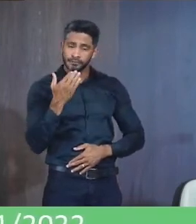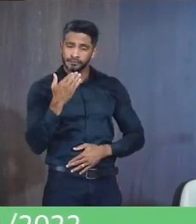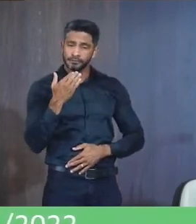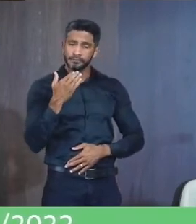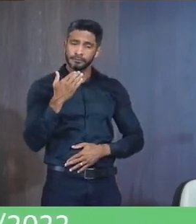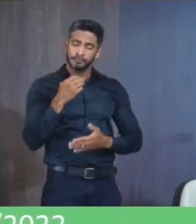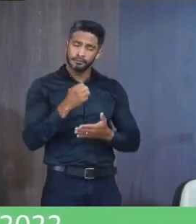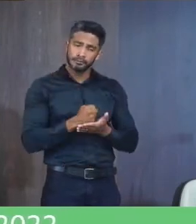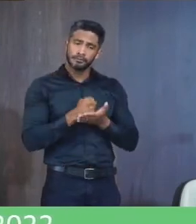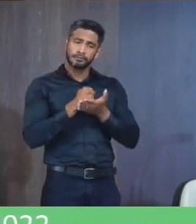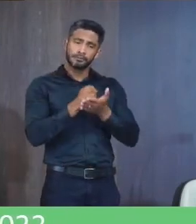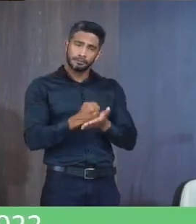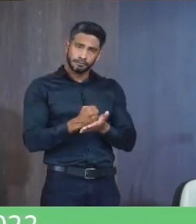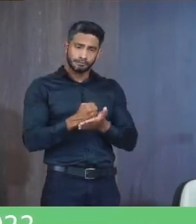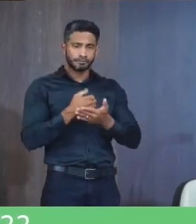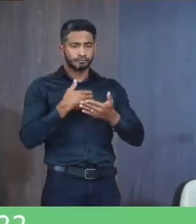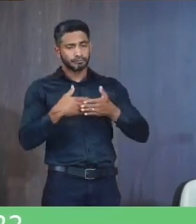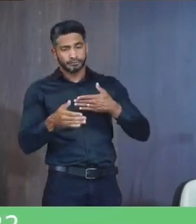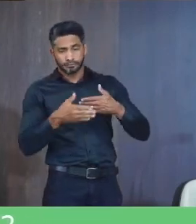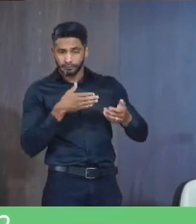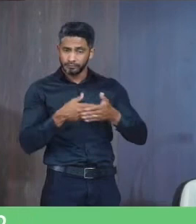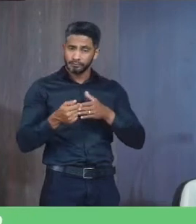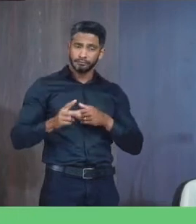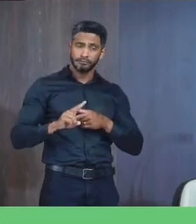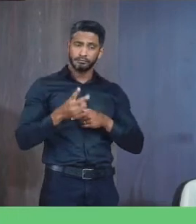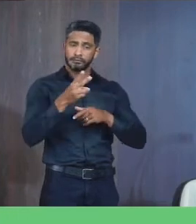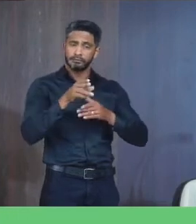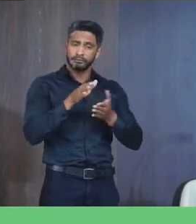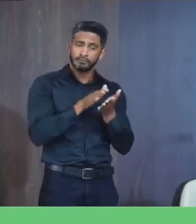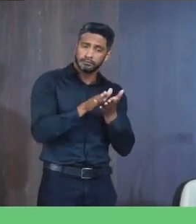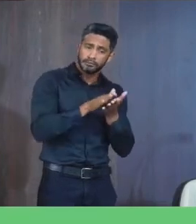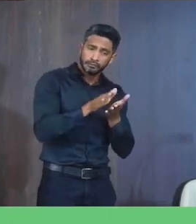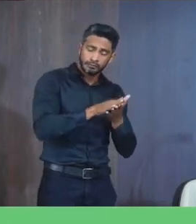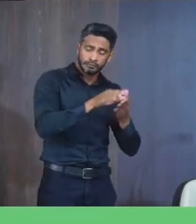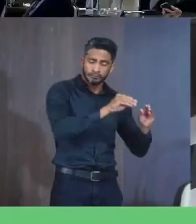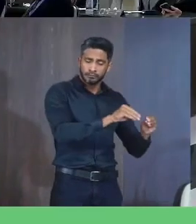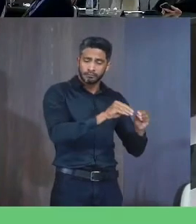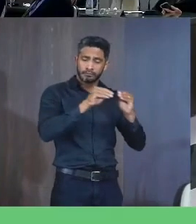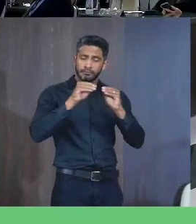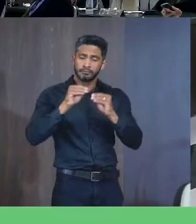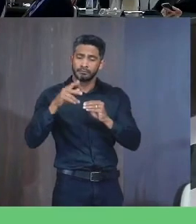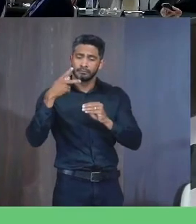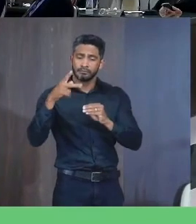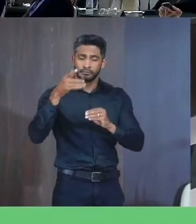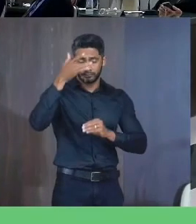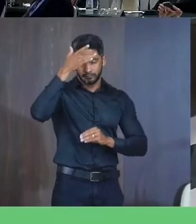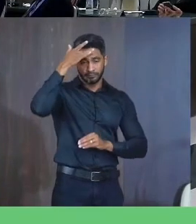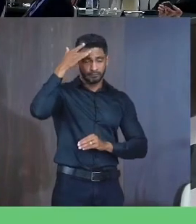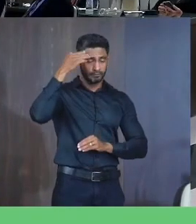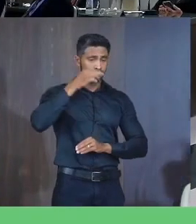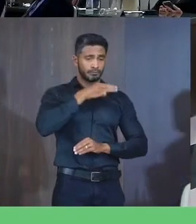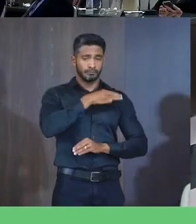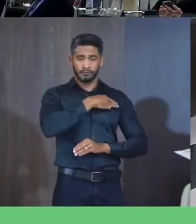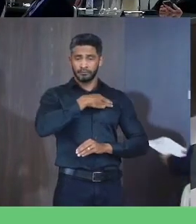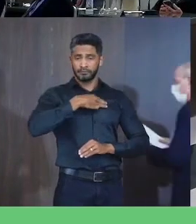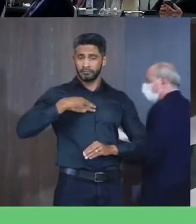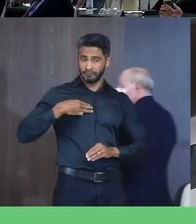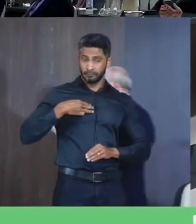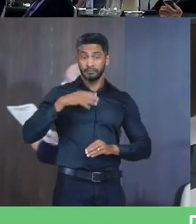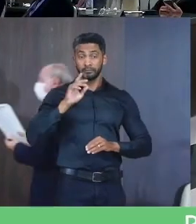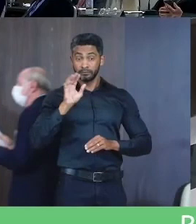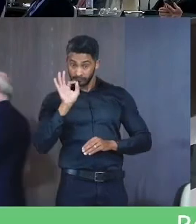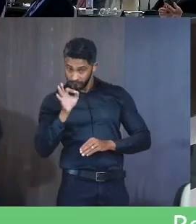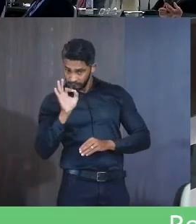um apoio, patrocínio de qualquer valor Para custear o deslocamento dos missionários Certo de que poderemos